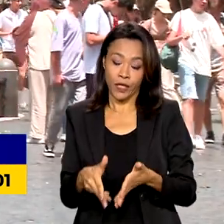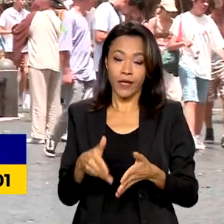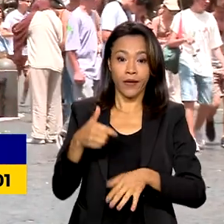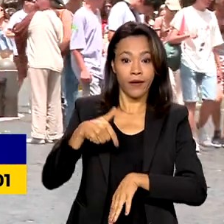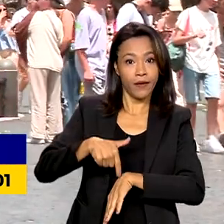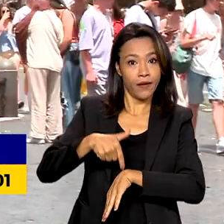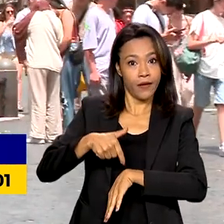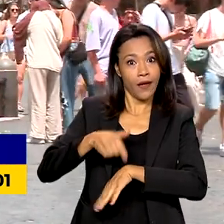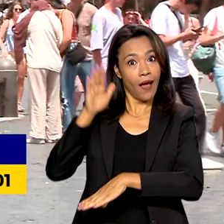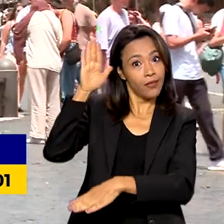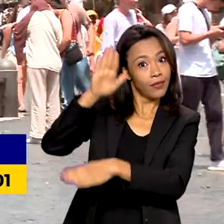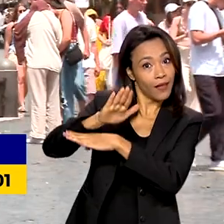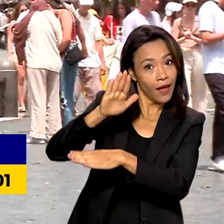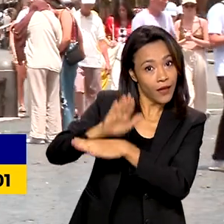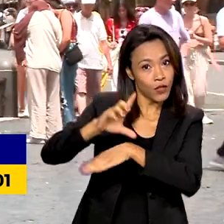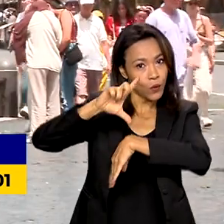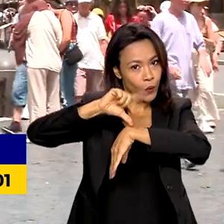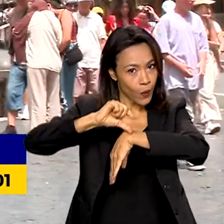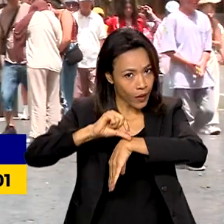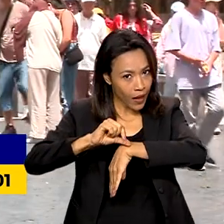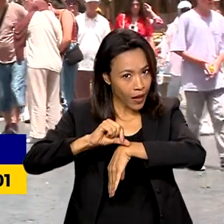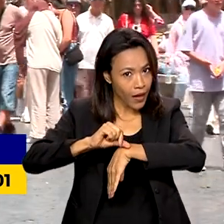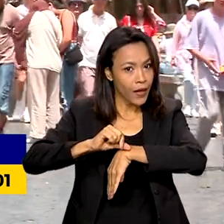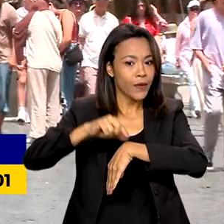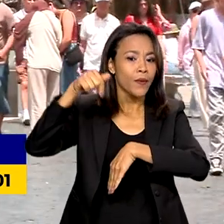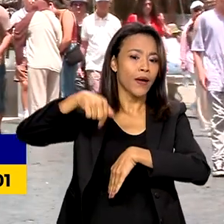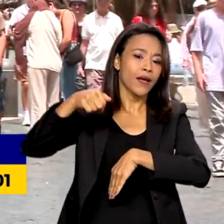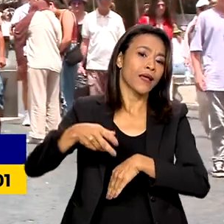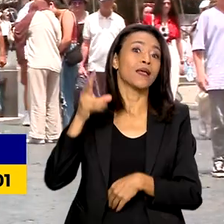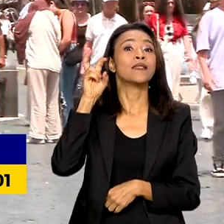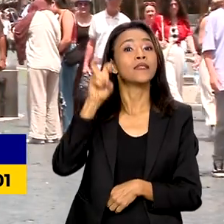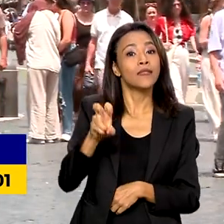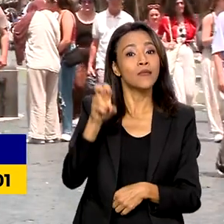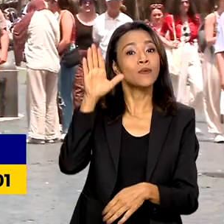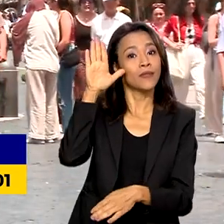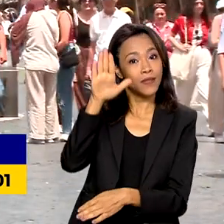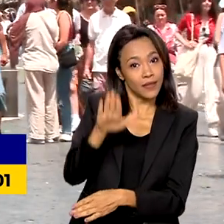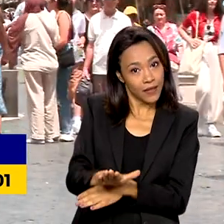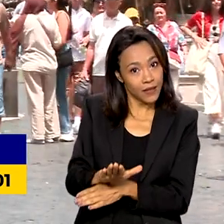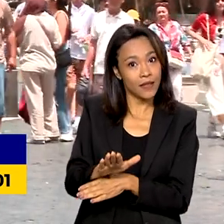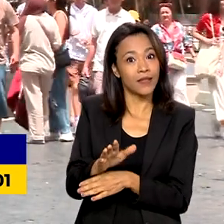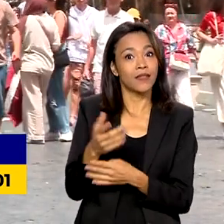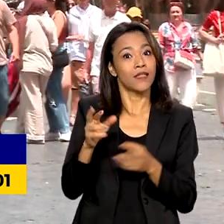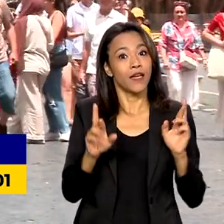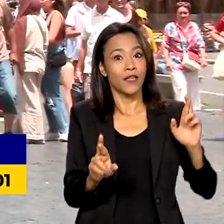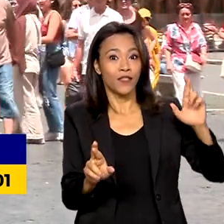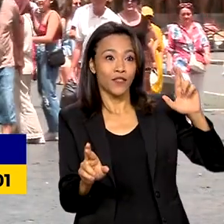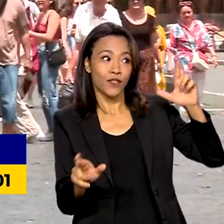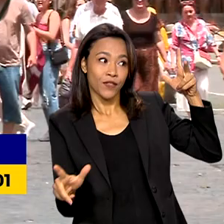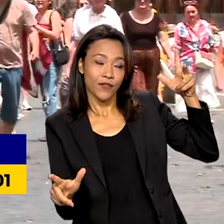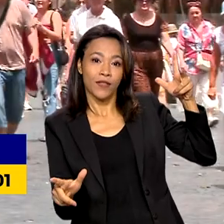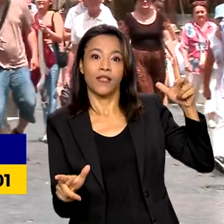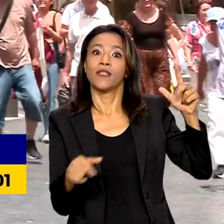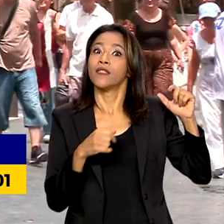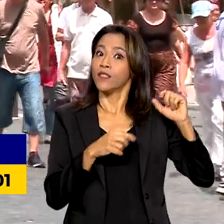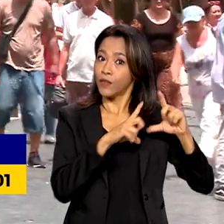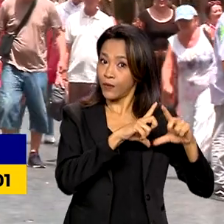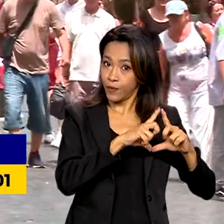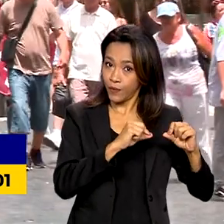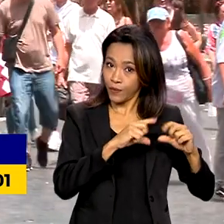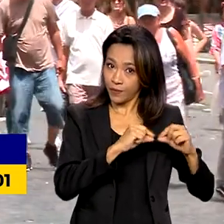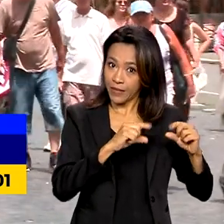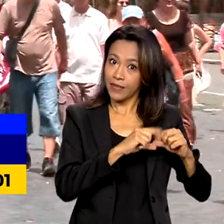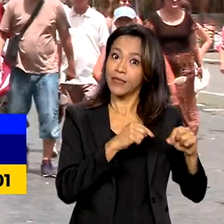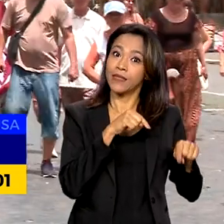lembrando que o horário aqui da Itália, né, aqui são cinco horas à frente em relação ao horário aí de Brasília.